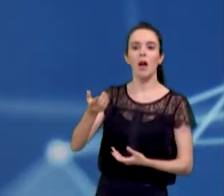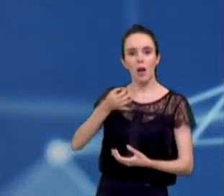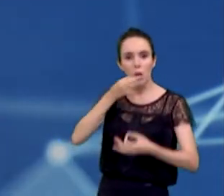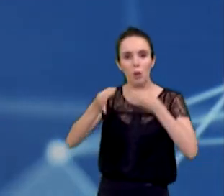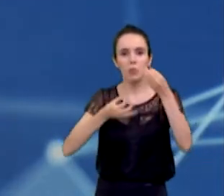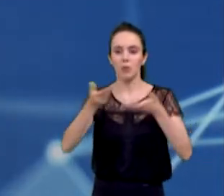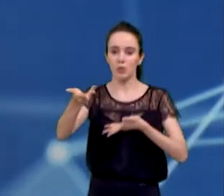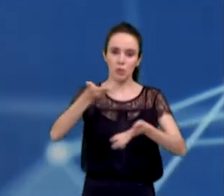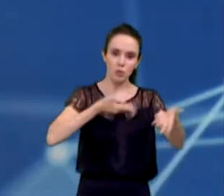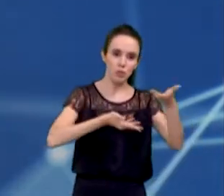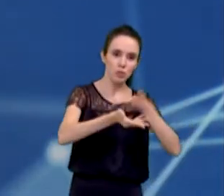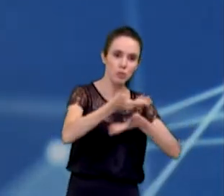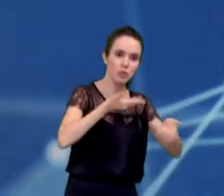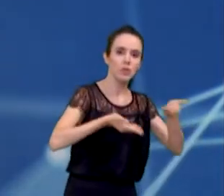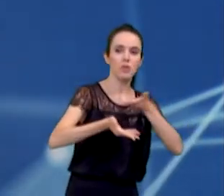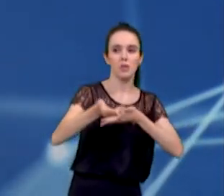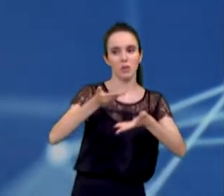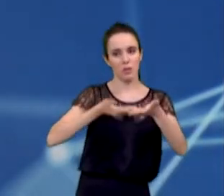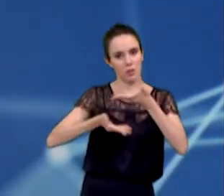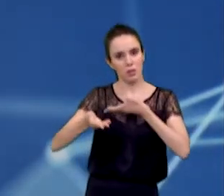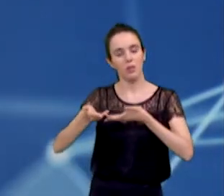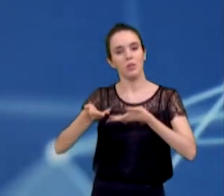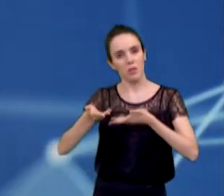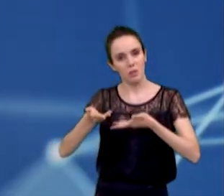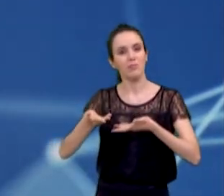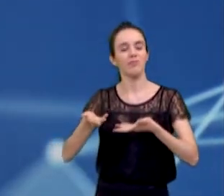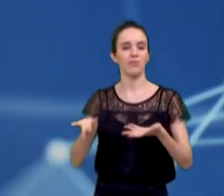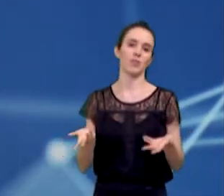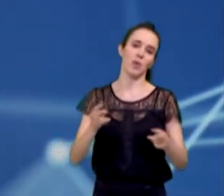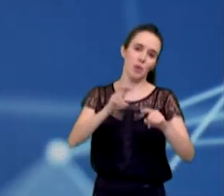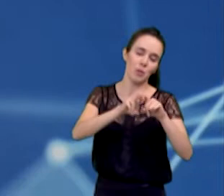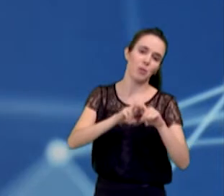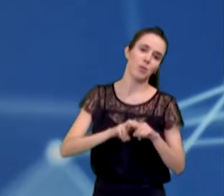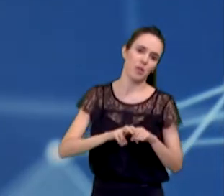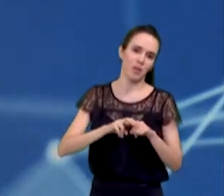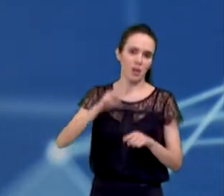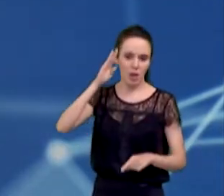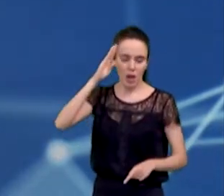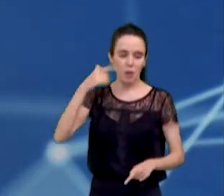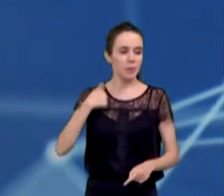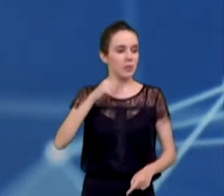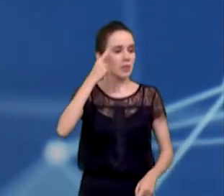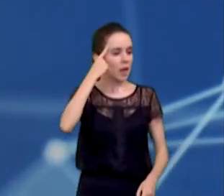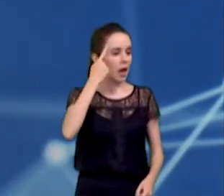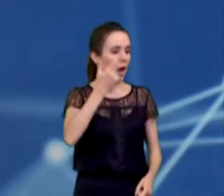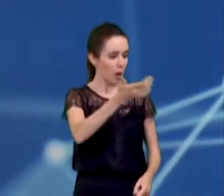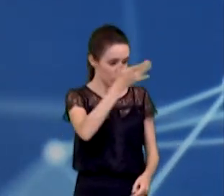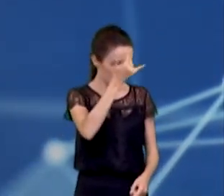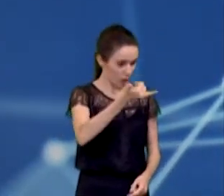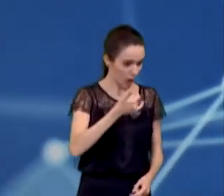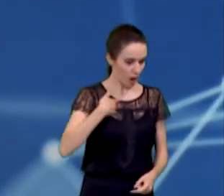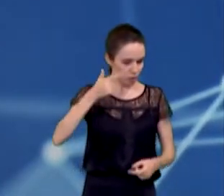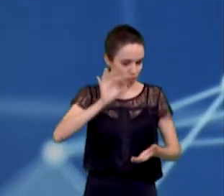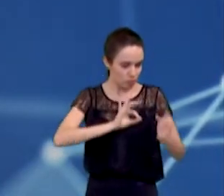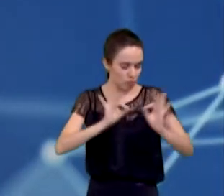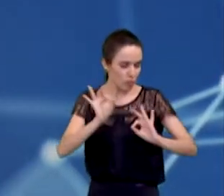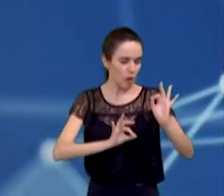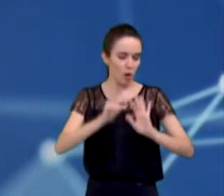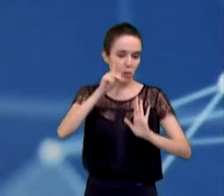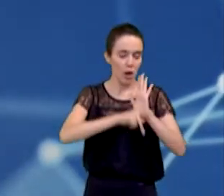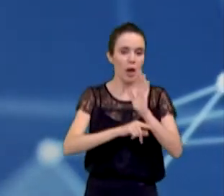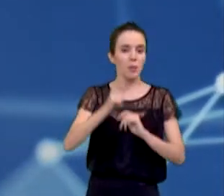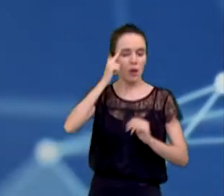Ouvir as pessoas para mapear quais são as demandas e poder realmente estar direcionando políticas públicas para aquilo que é mais